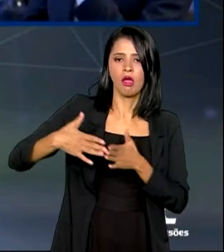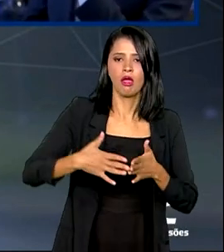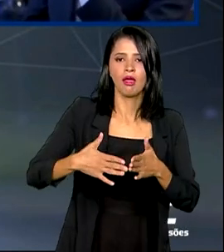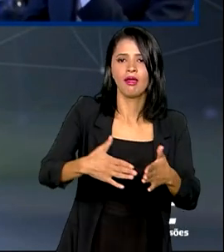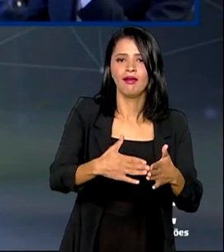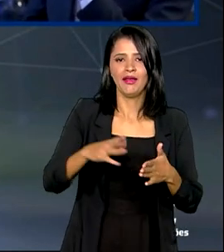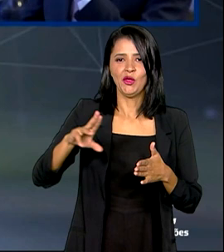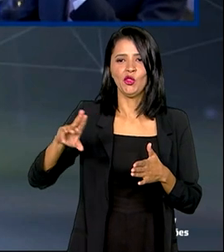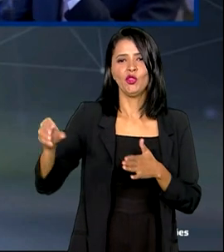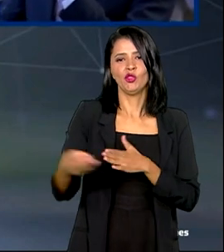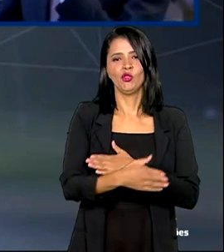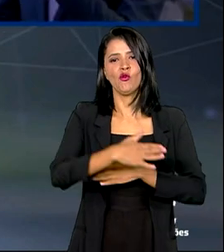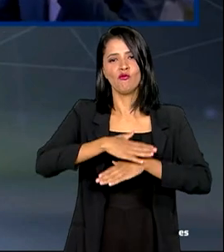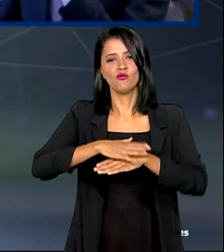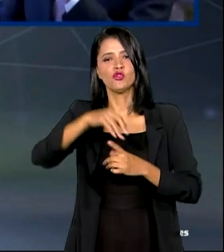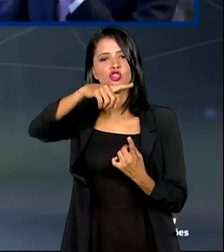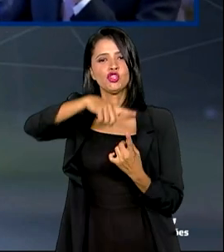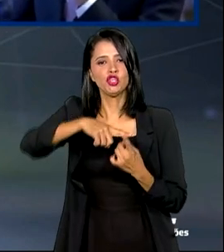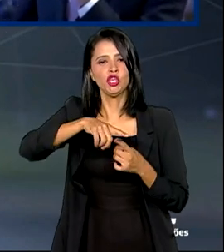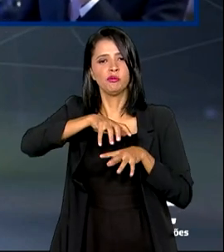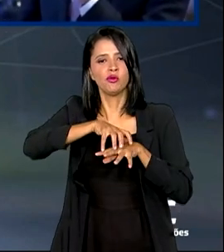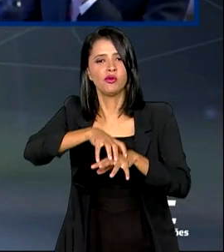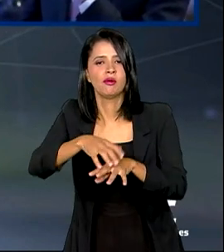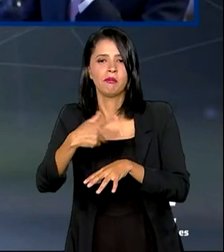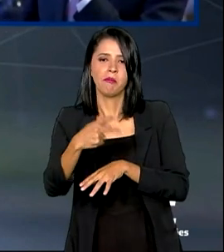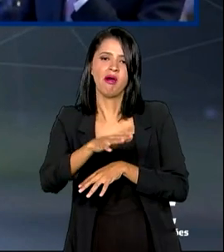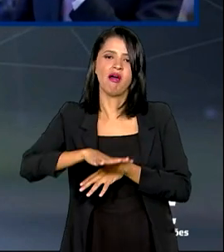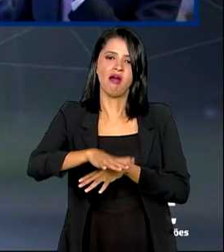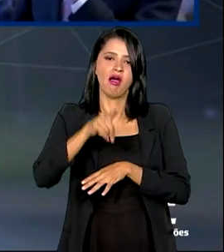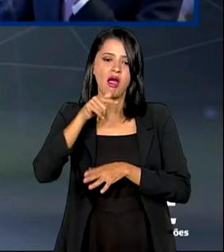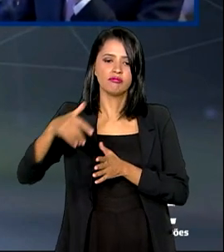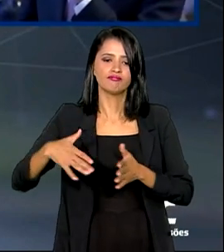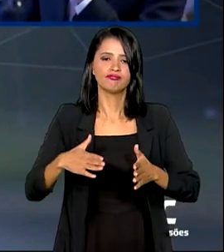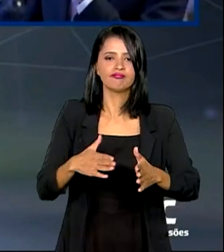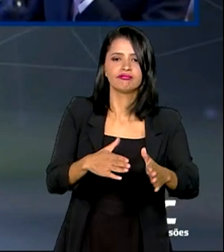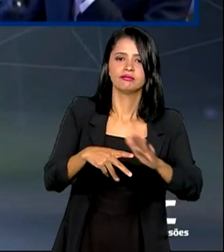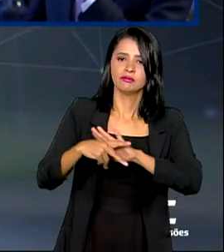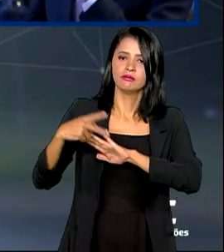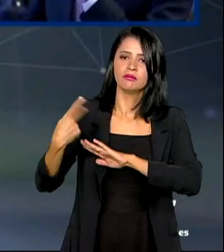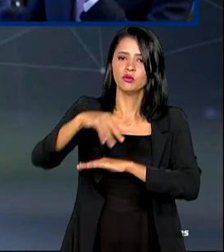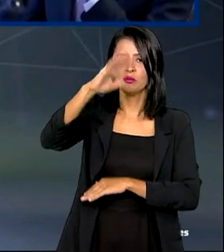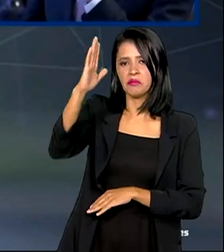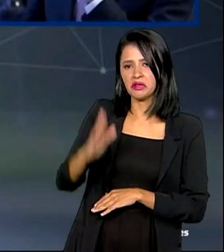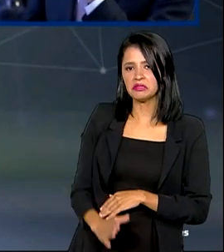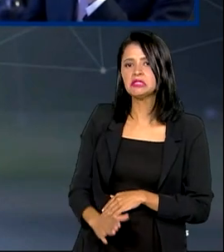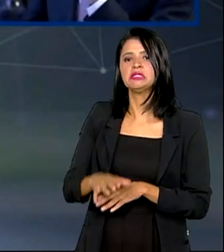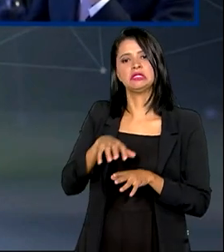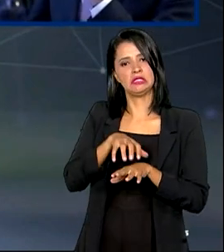novo modal de transporte para o setor hidroviário brasileiro, para o setor de transporte do país.